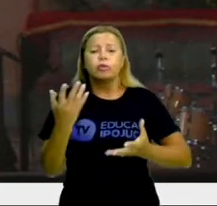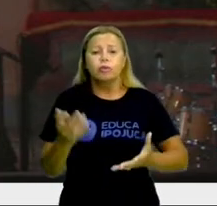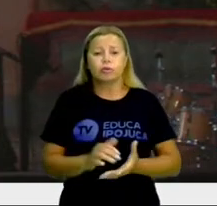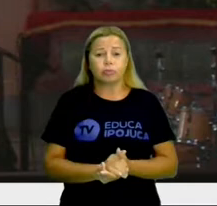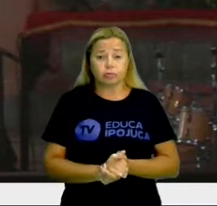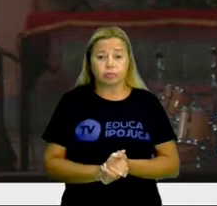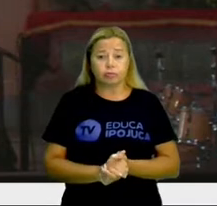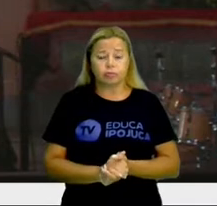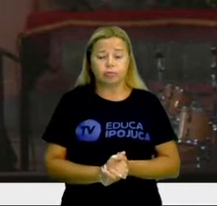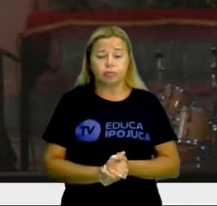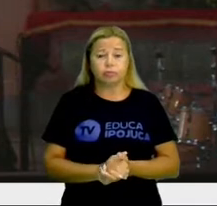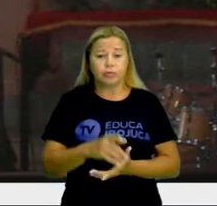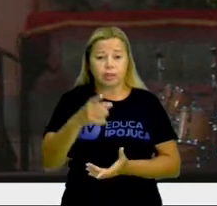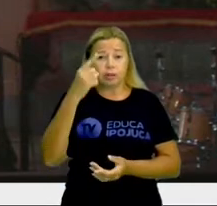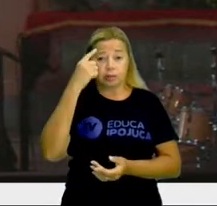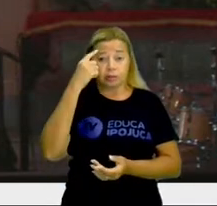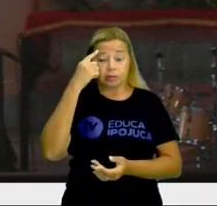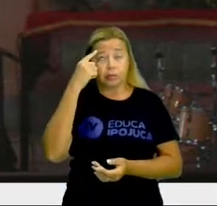Tempo.